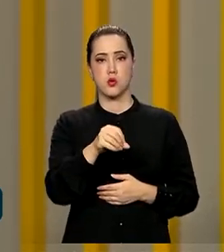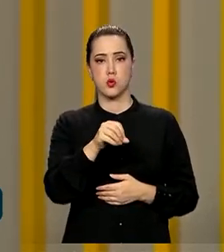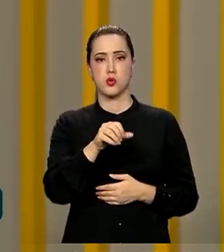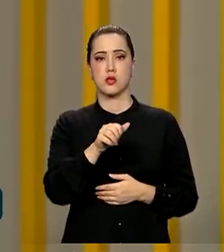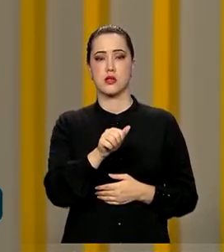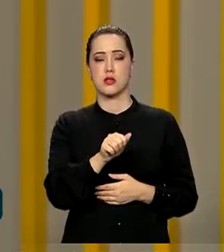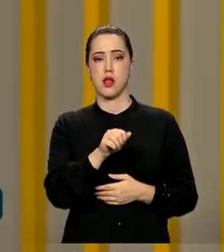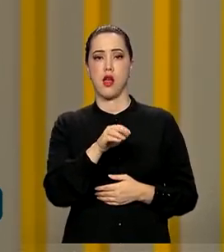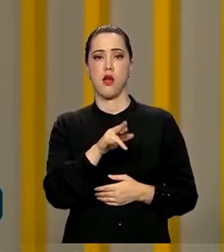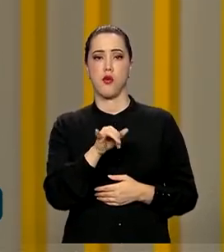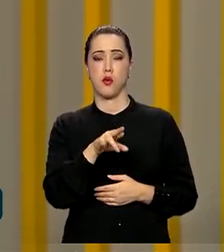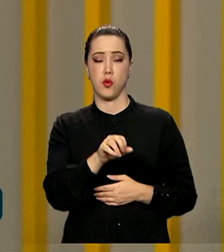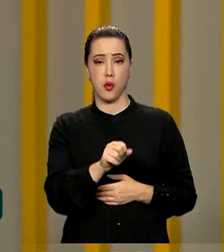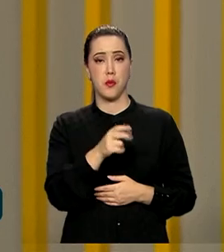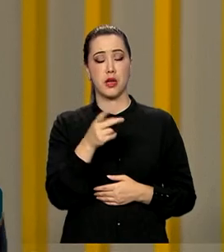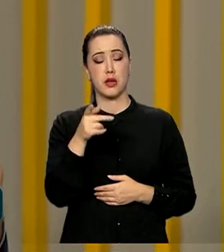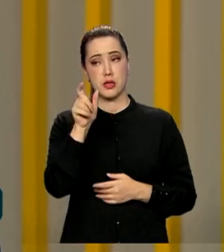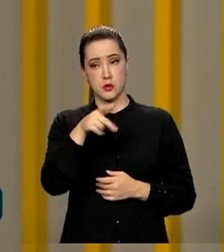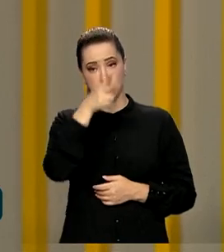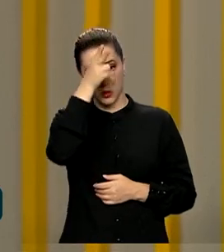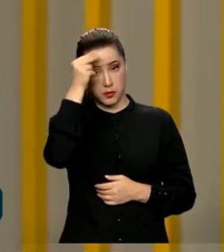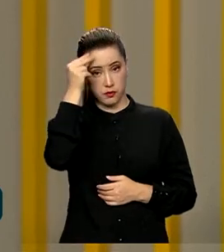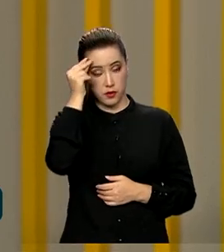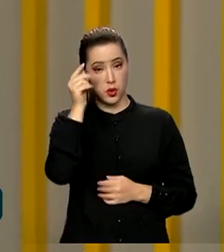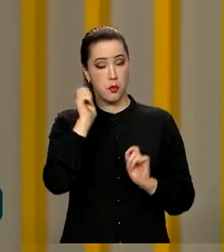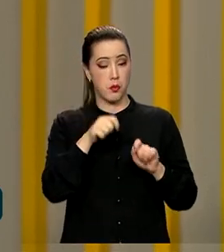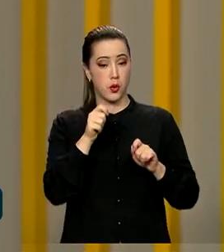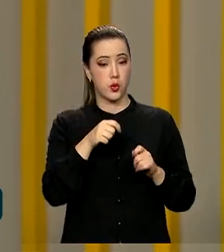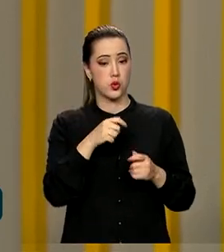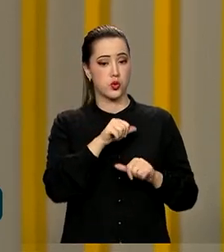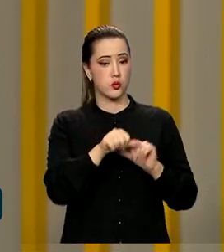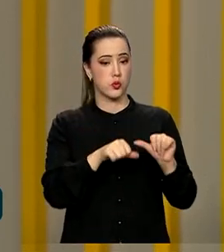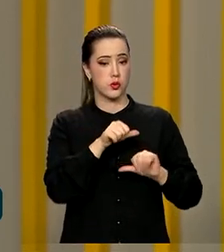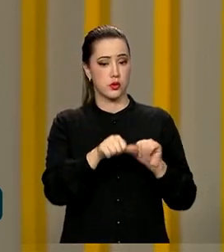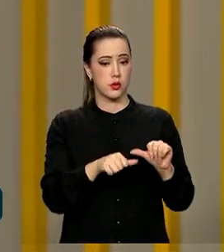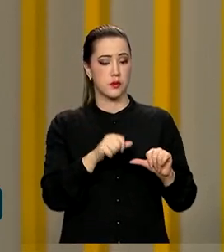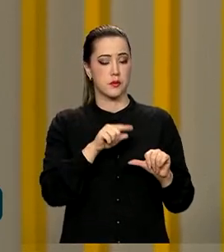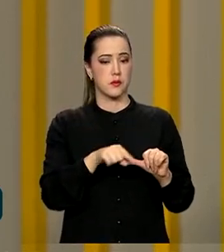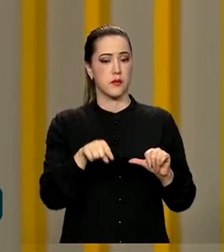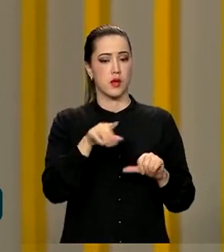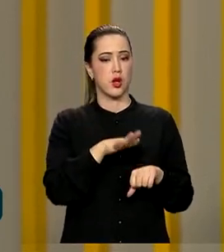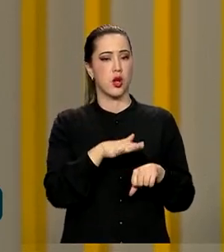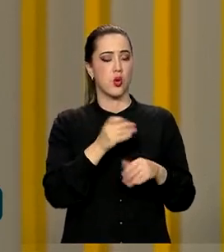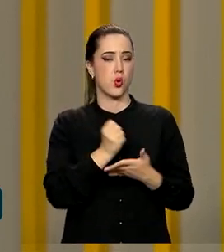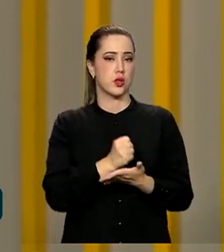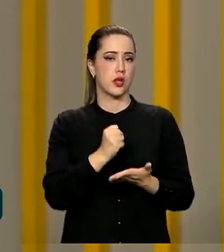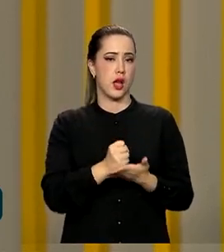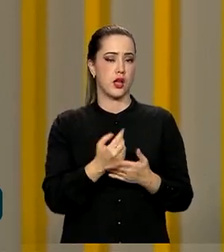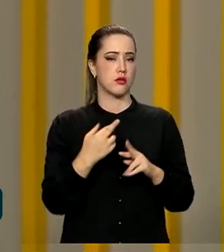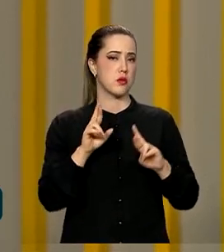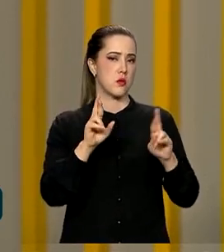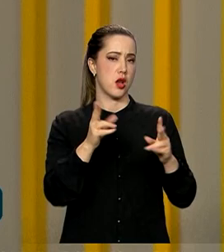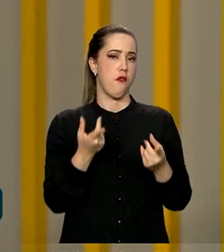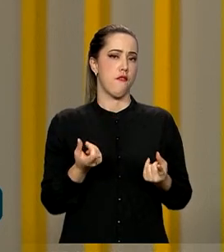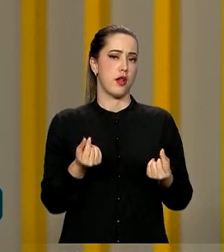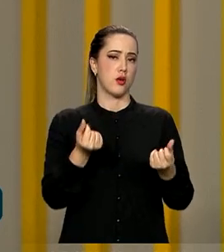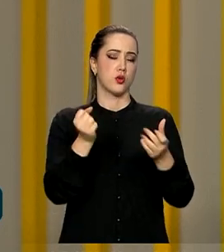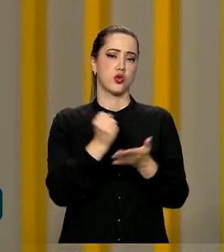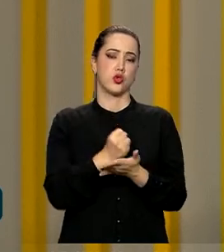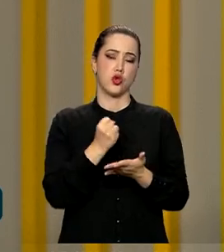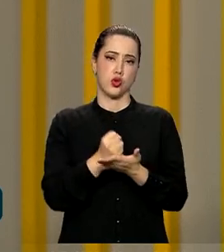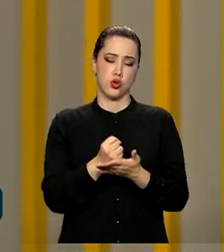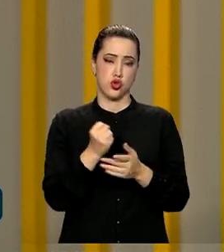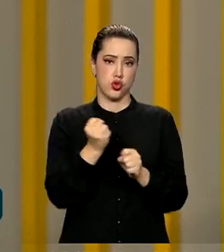prefeita, ele pôde atualizar convênios estimativa de preços de obra.